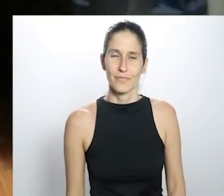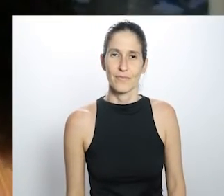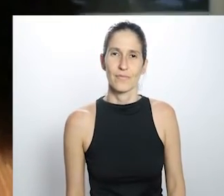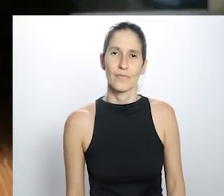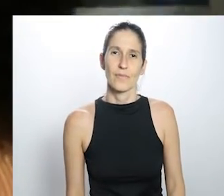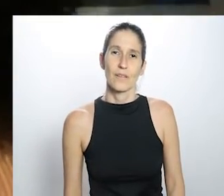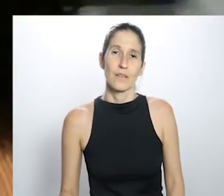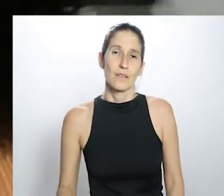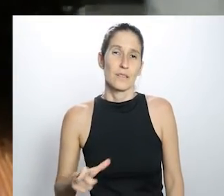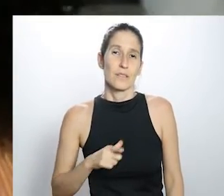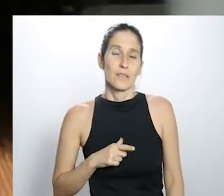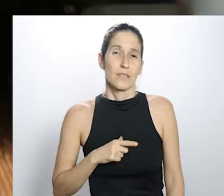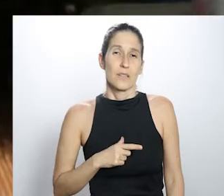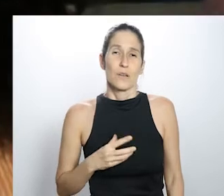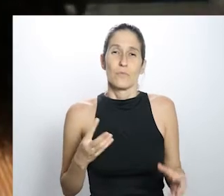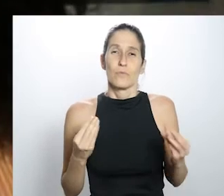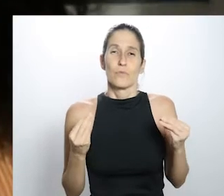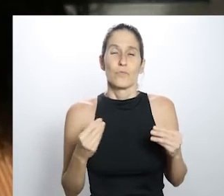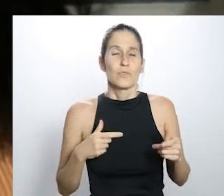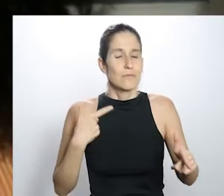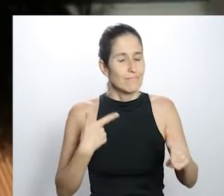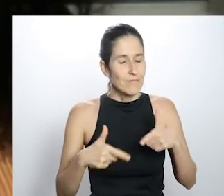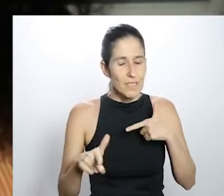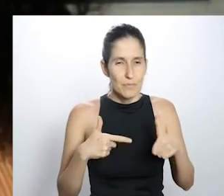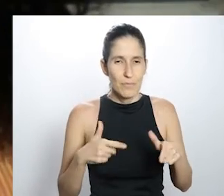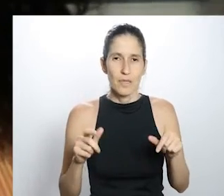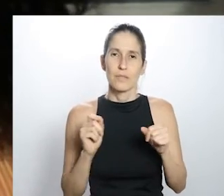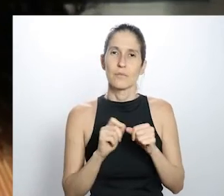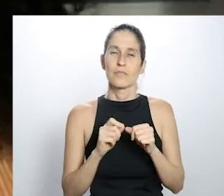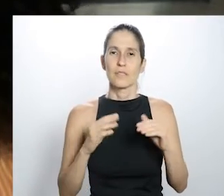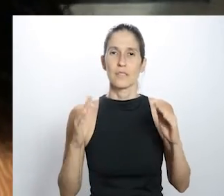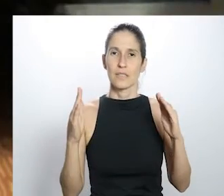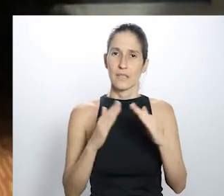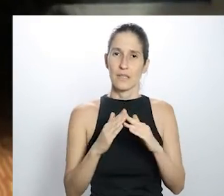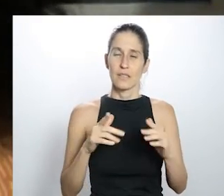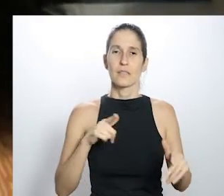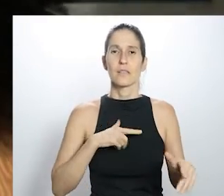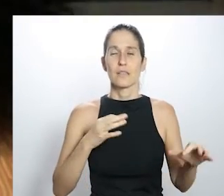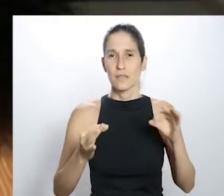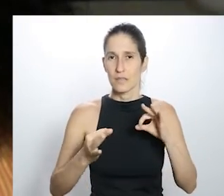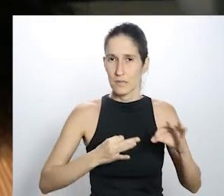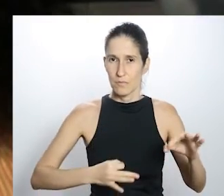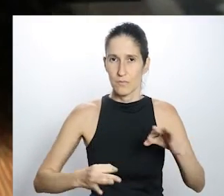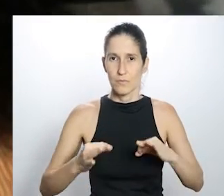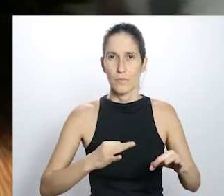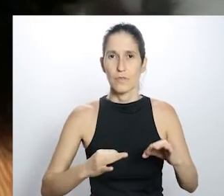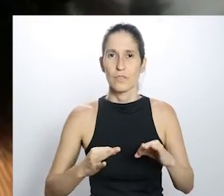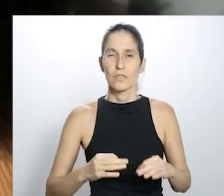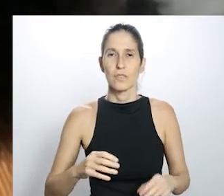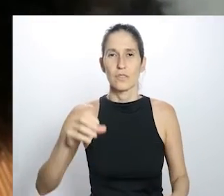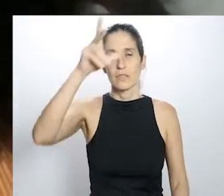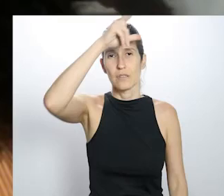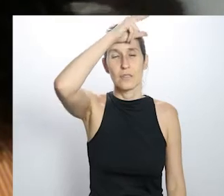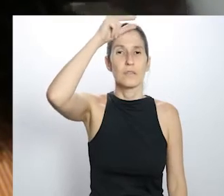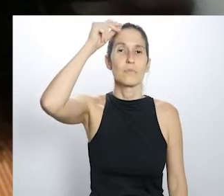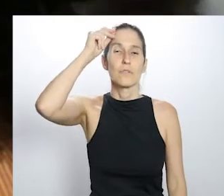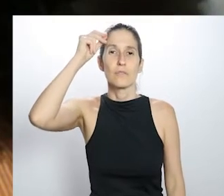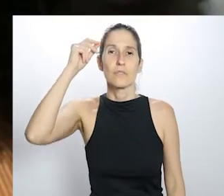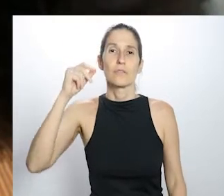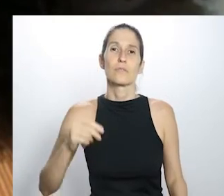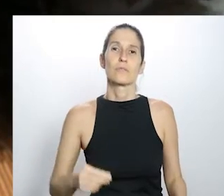E, bom, eu tinha muita coisa para fazer em casa. Realmente, estou terminando um projeto do fomento aqui da